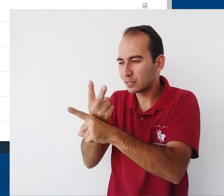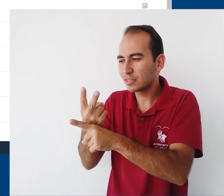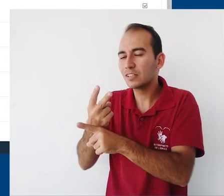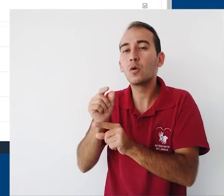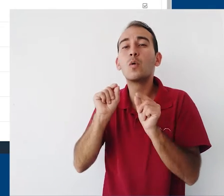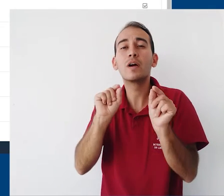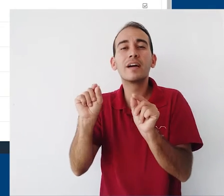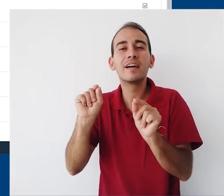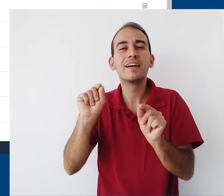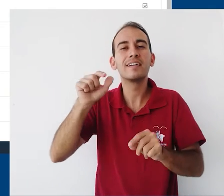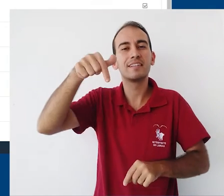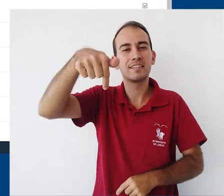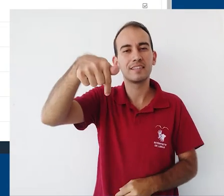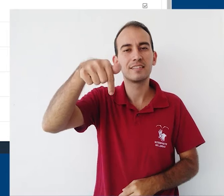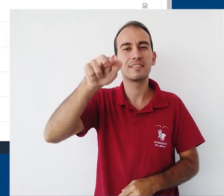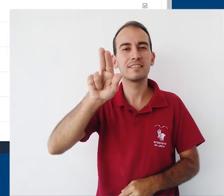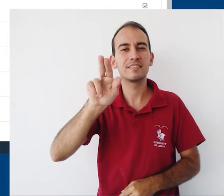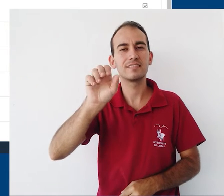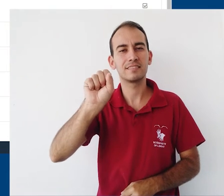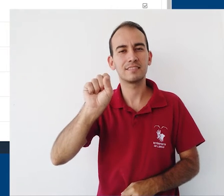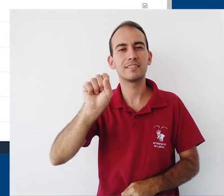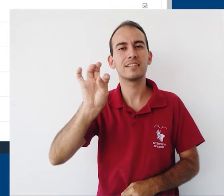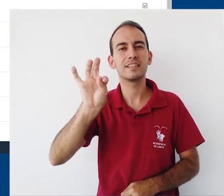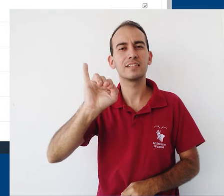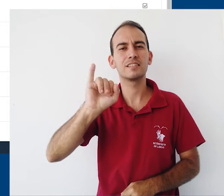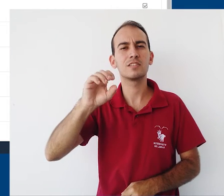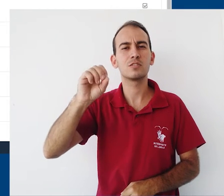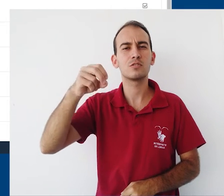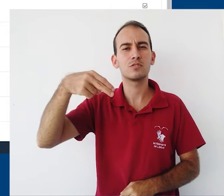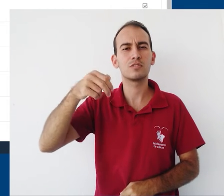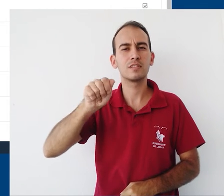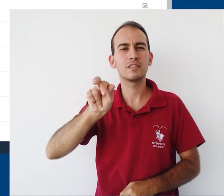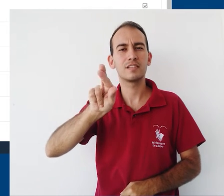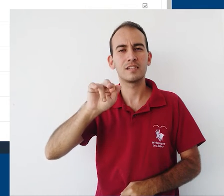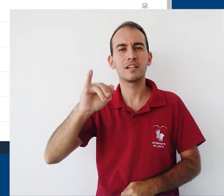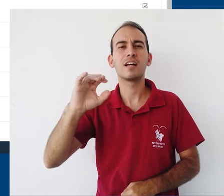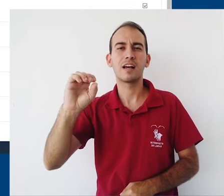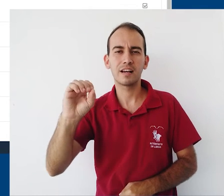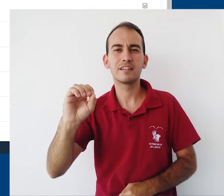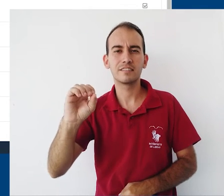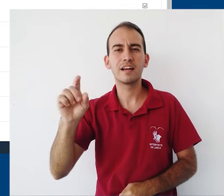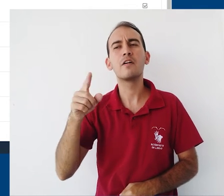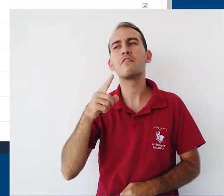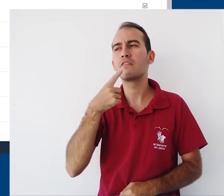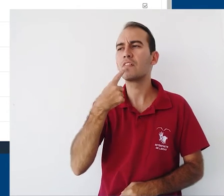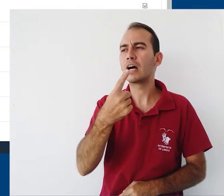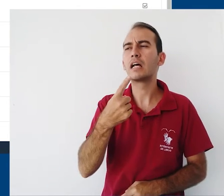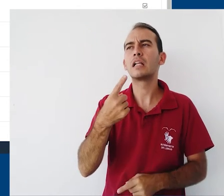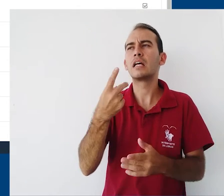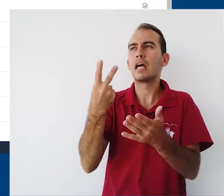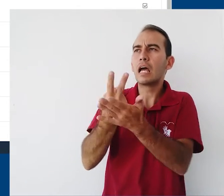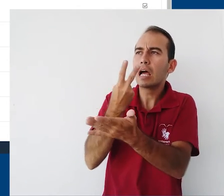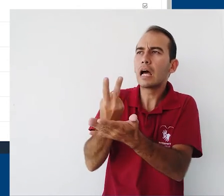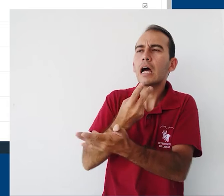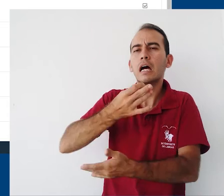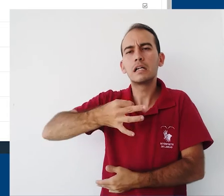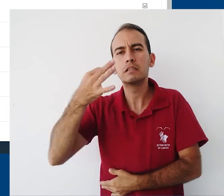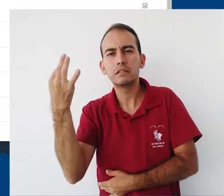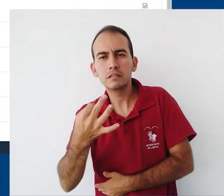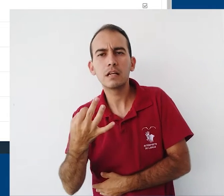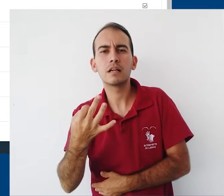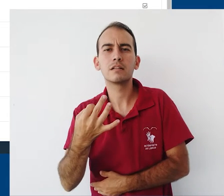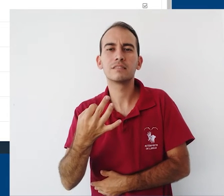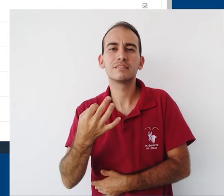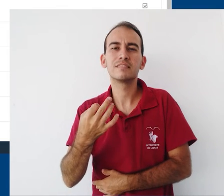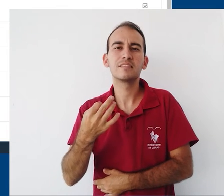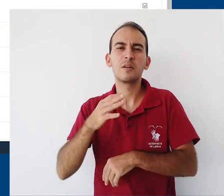questões e essas questões já têm pré-configuradas respostas certas ou erradas. Isso pouparia,